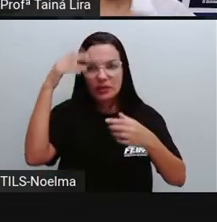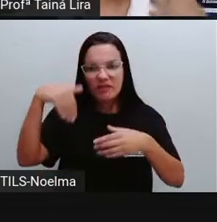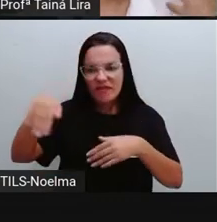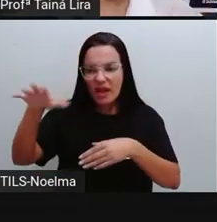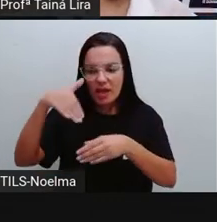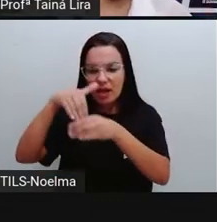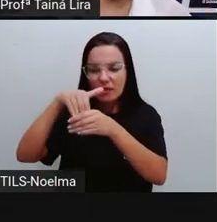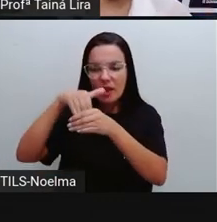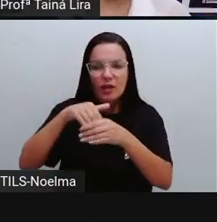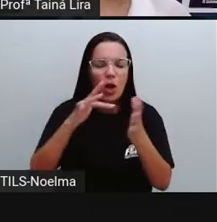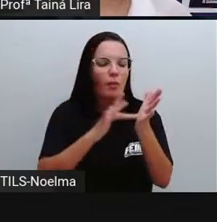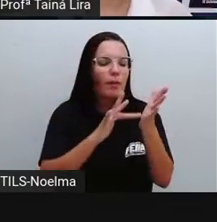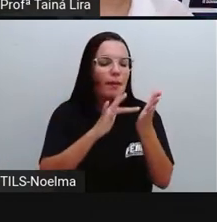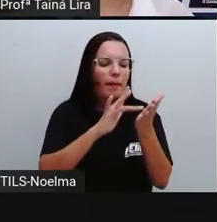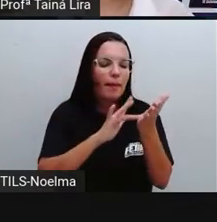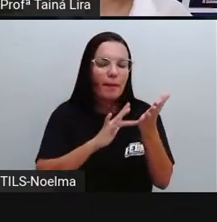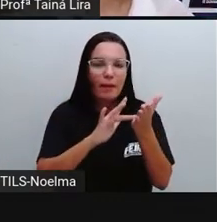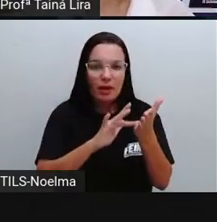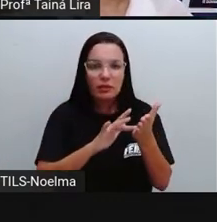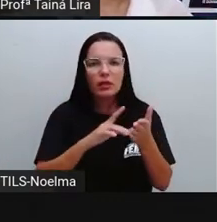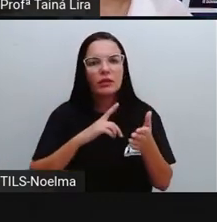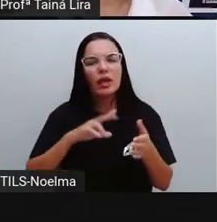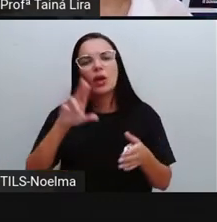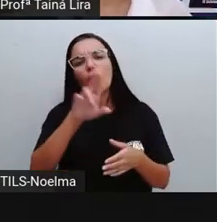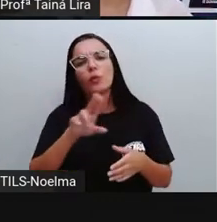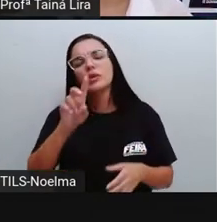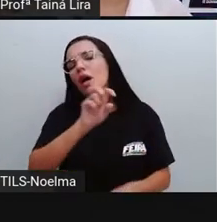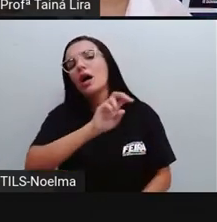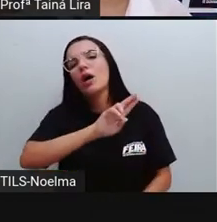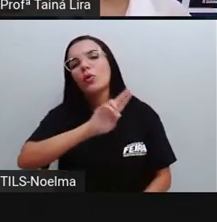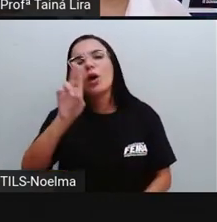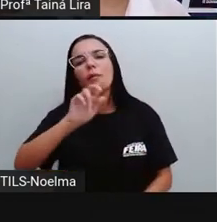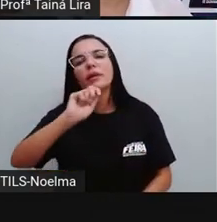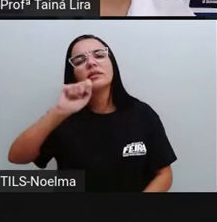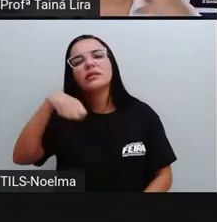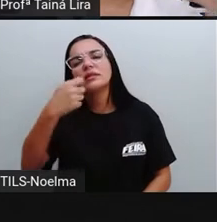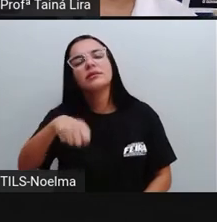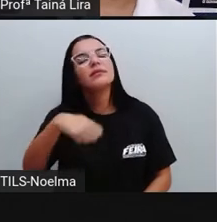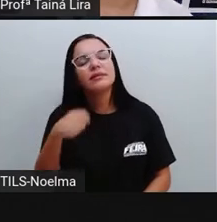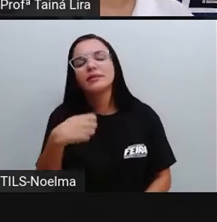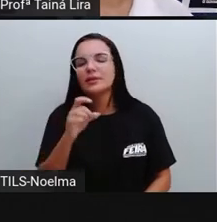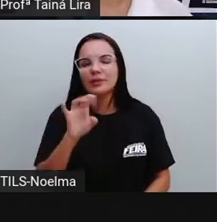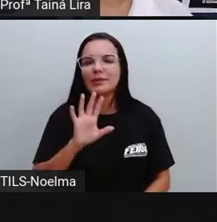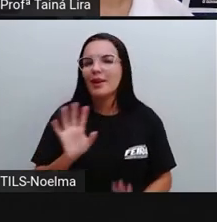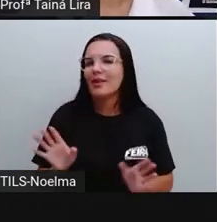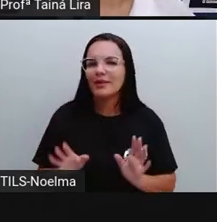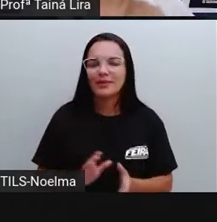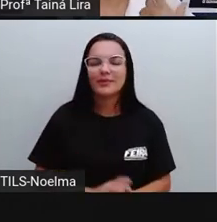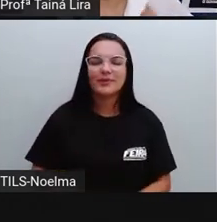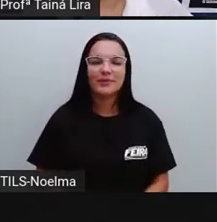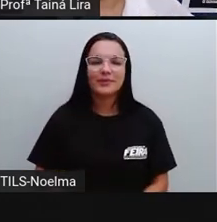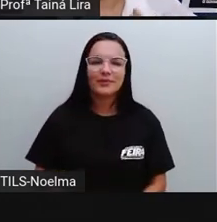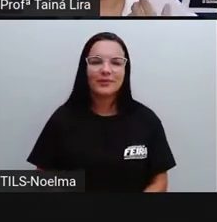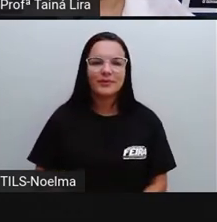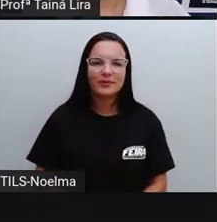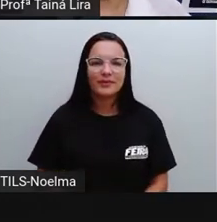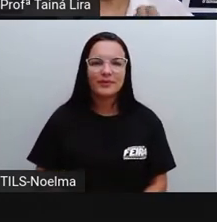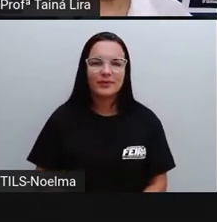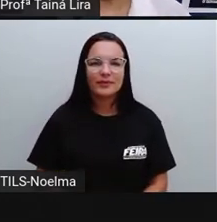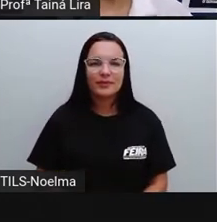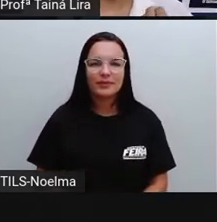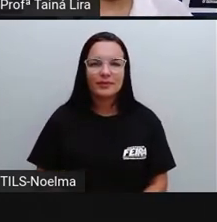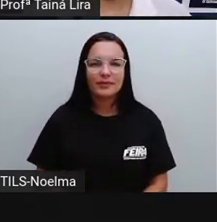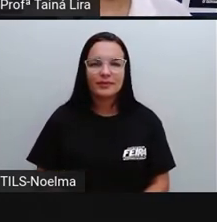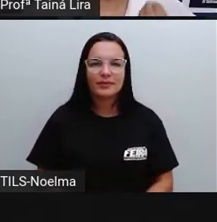mesmo como eles são chamados no dia a dia, eles usam, né? Alguns podem usar ali alguns apelidos, né? Então, por exemplo,